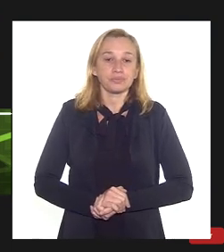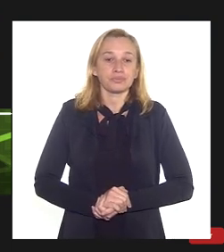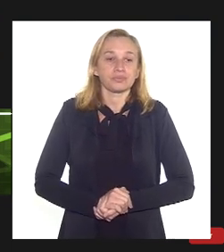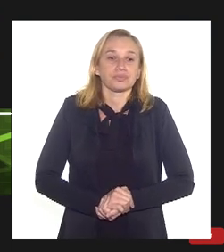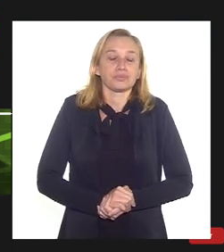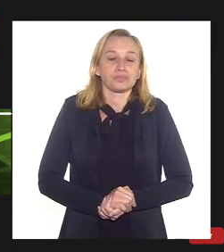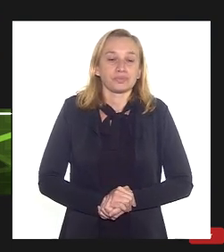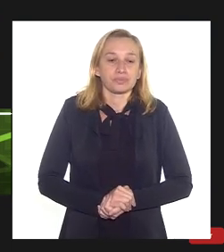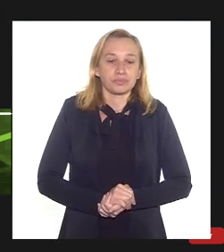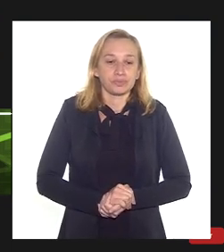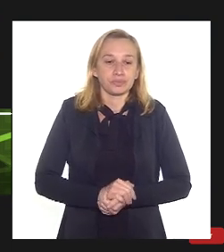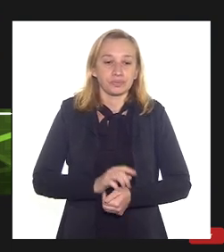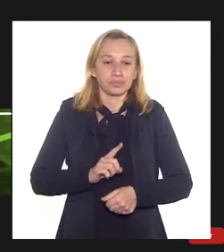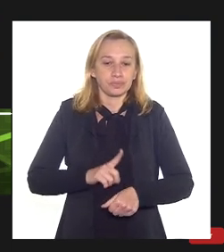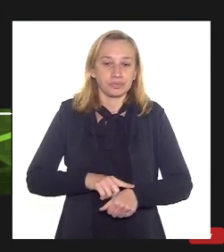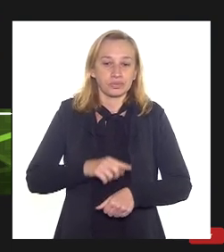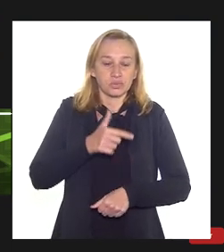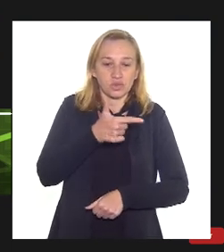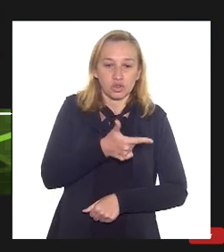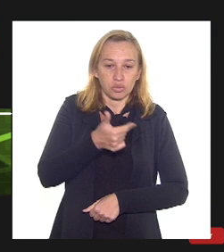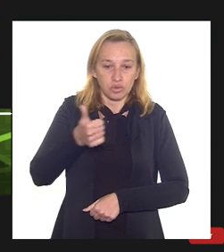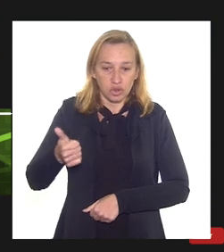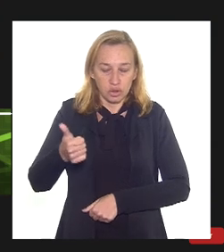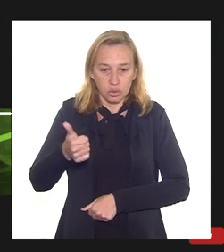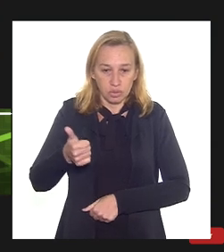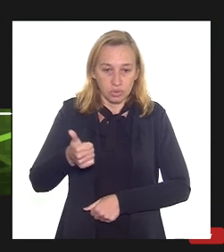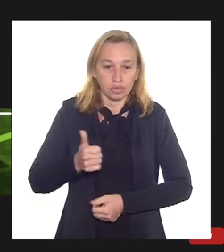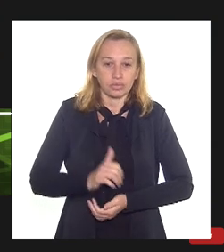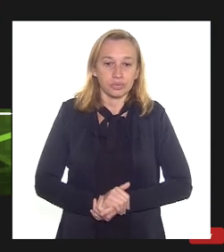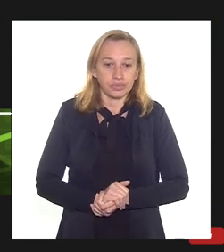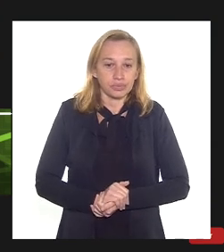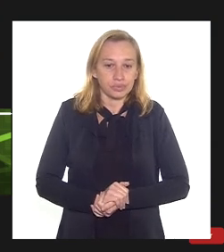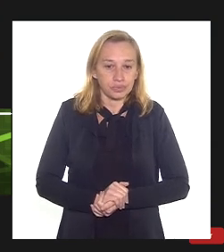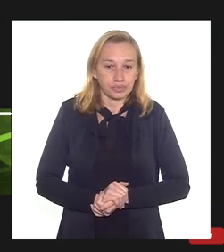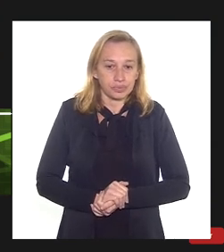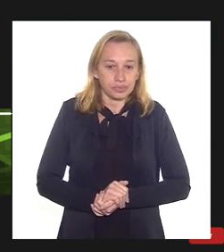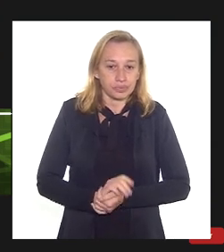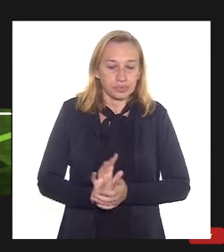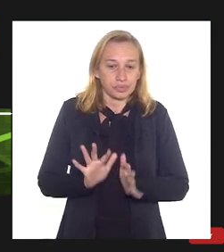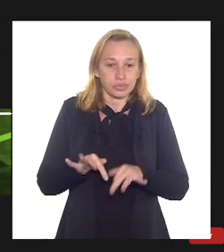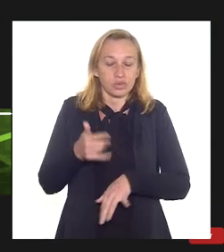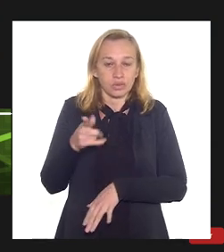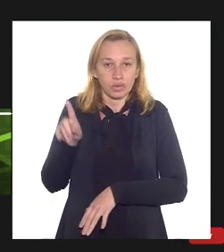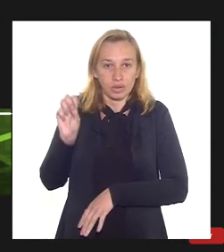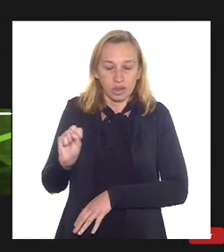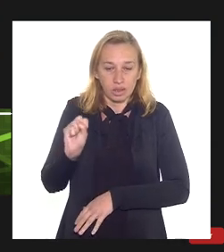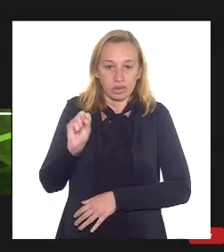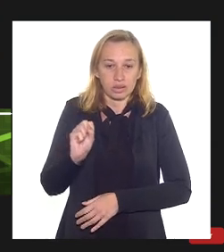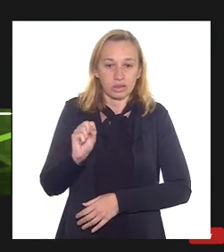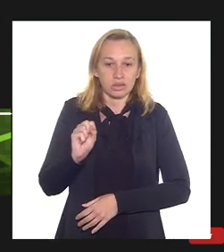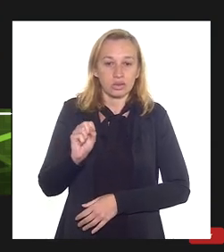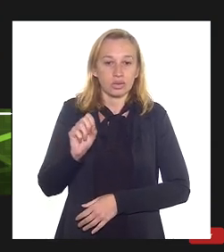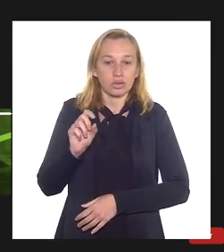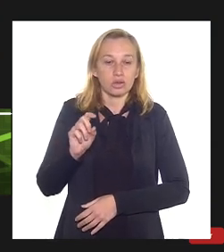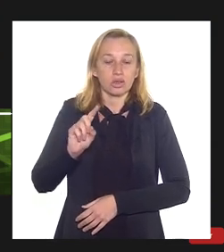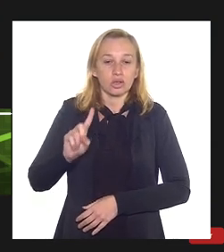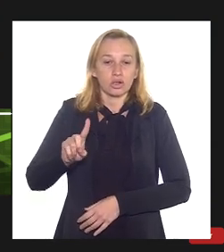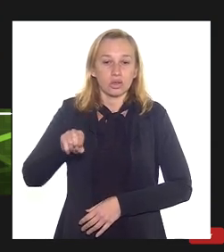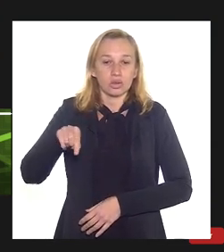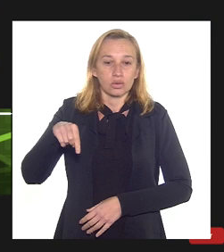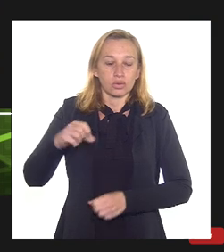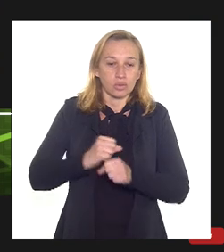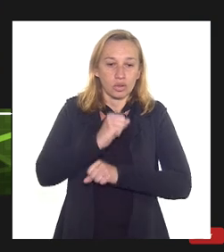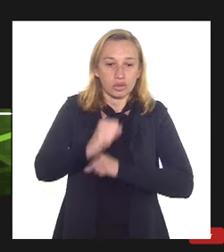do 2021, do segundo semestre, a conclusão do gasoduto, no primeiro semestre do ano que vem, a